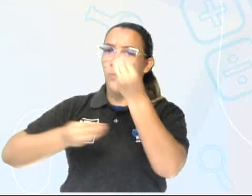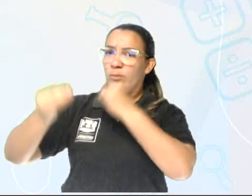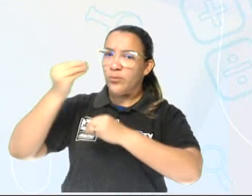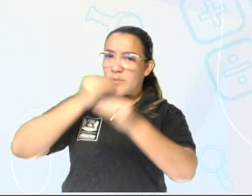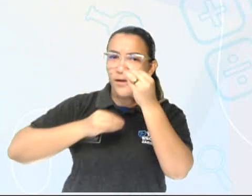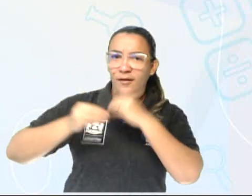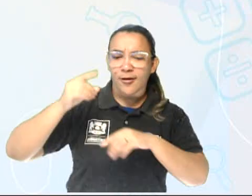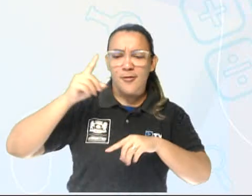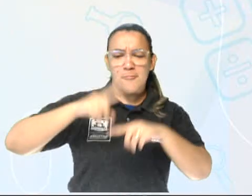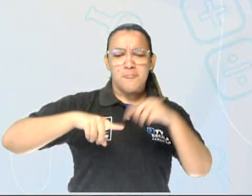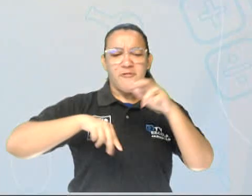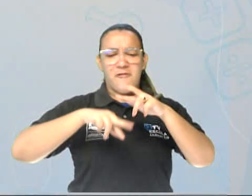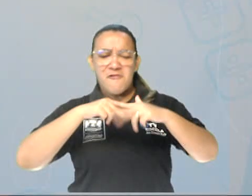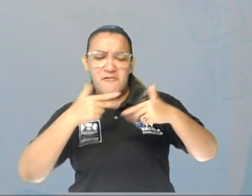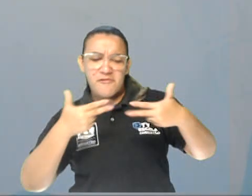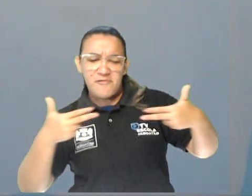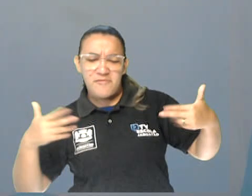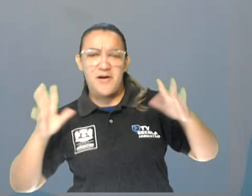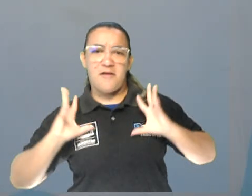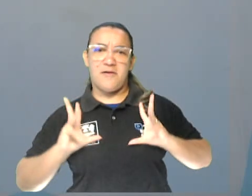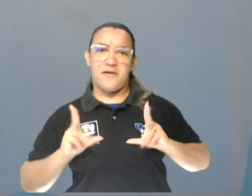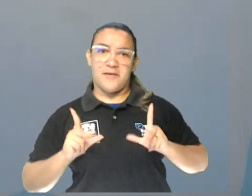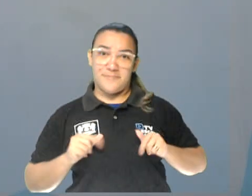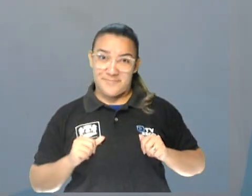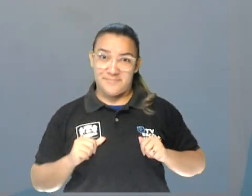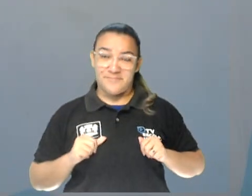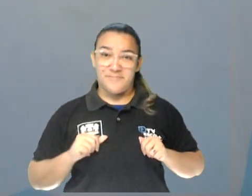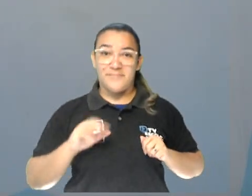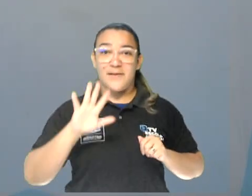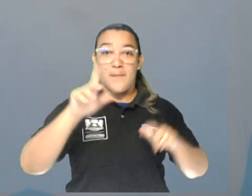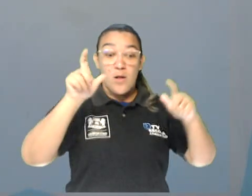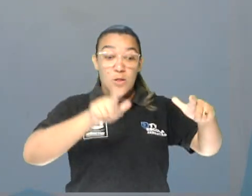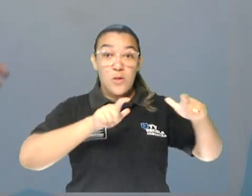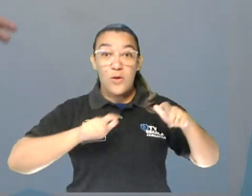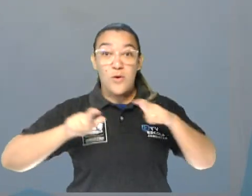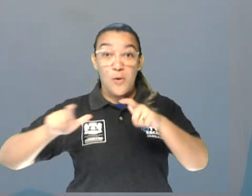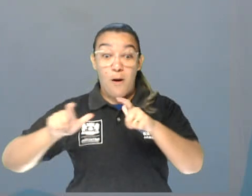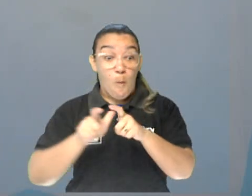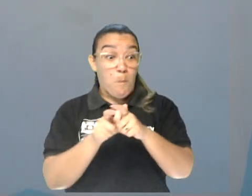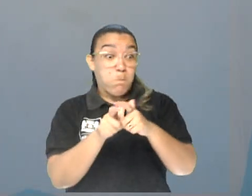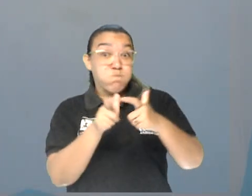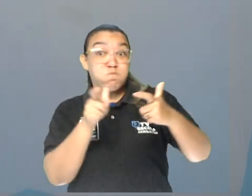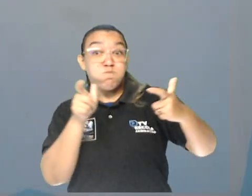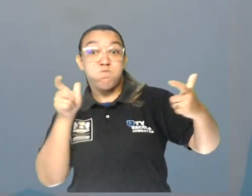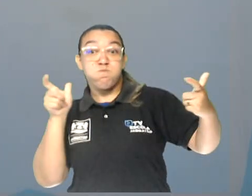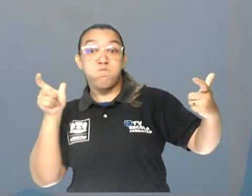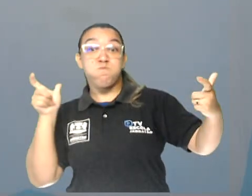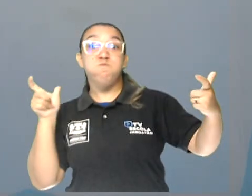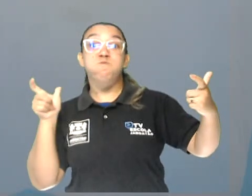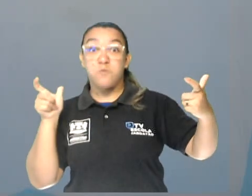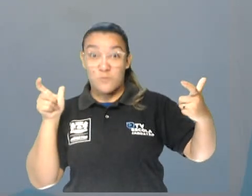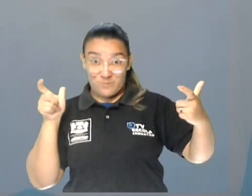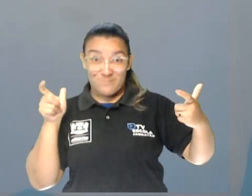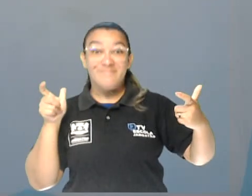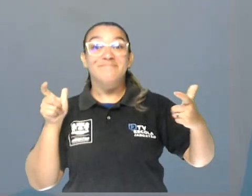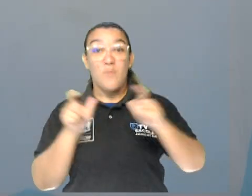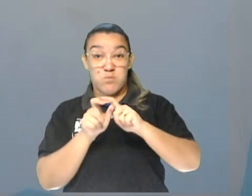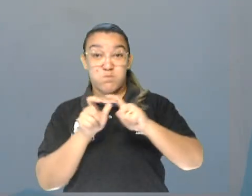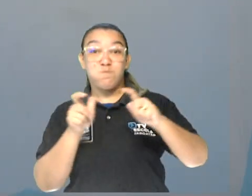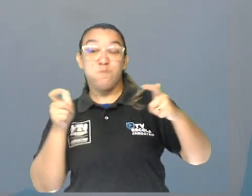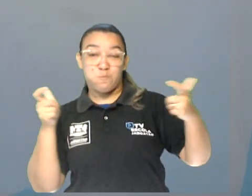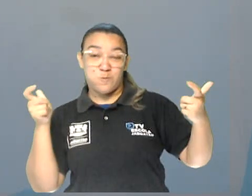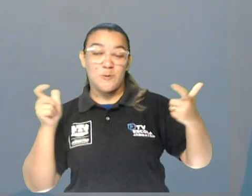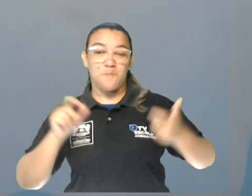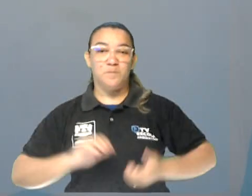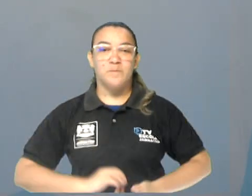materiais de limpeza, né? Mas são lugares que são bem maiores, né? Bem maiores do que Grocery